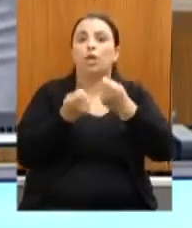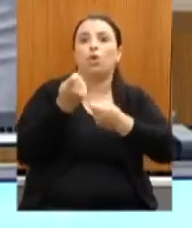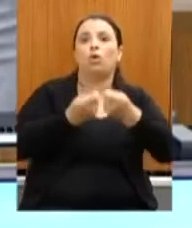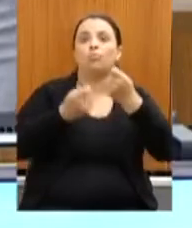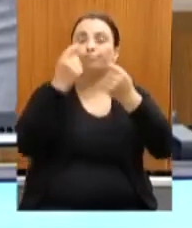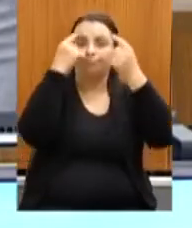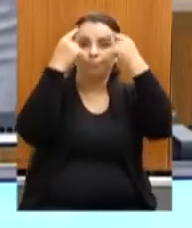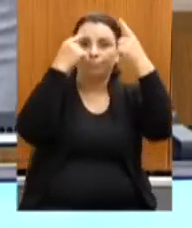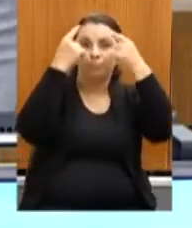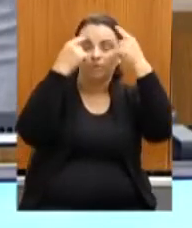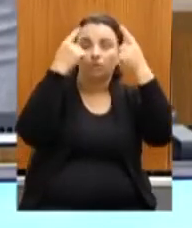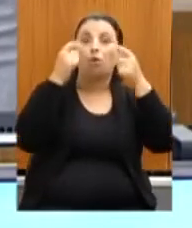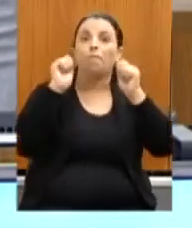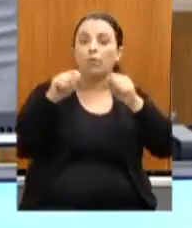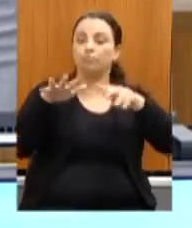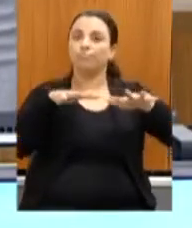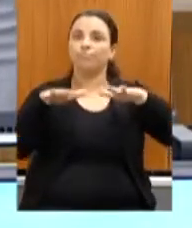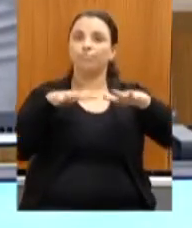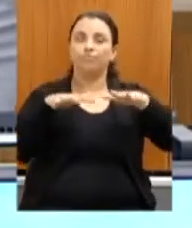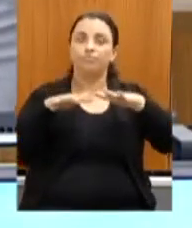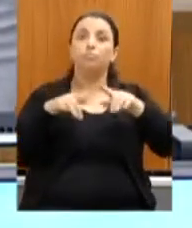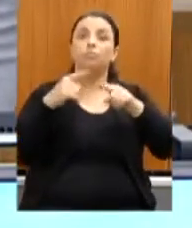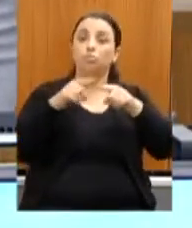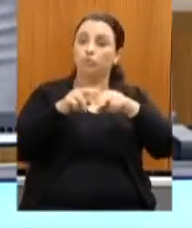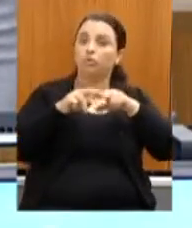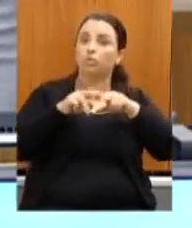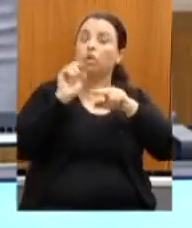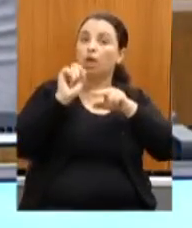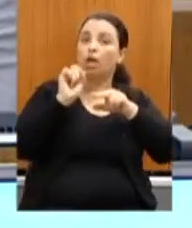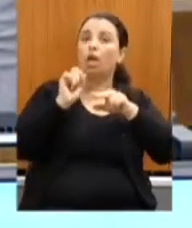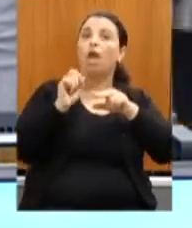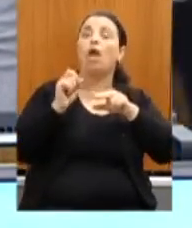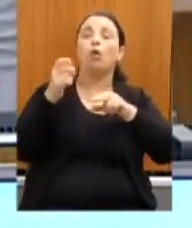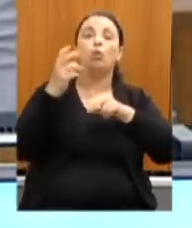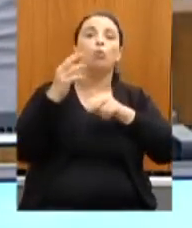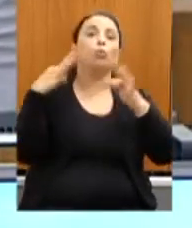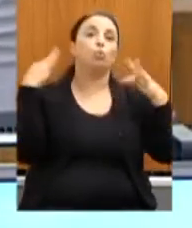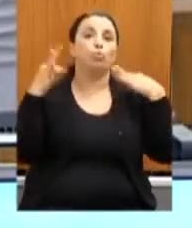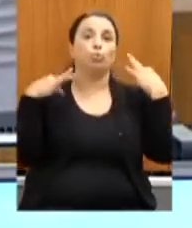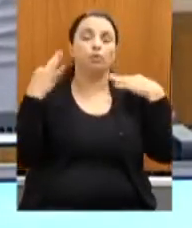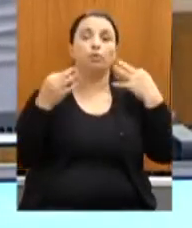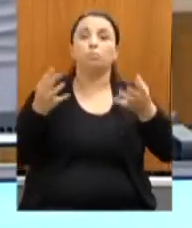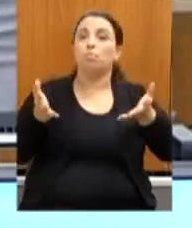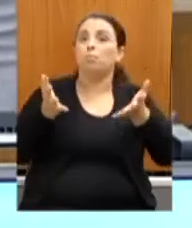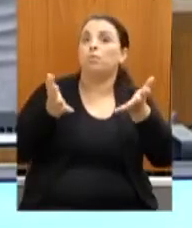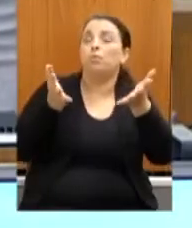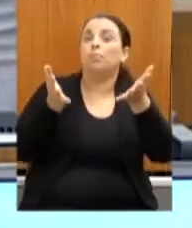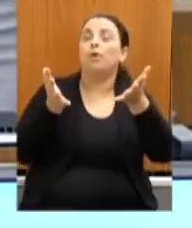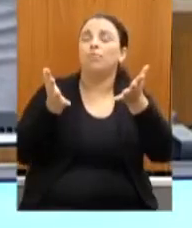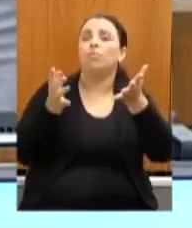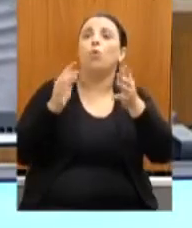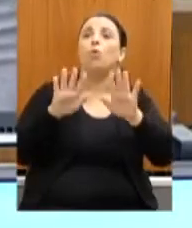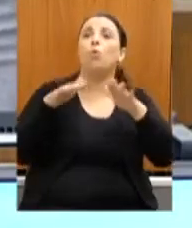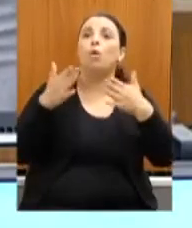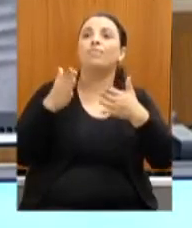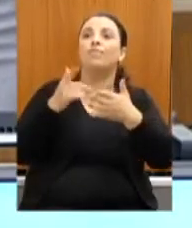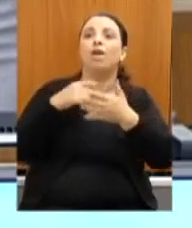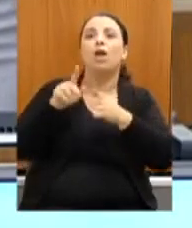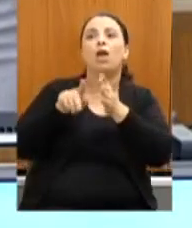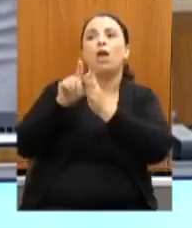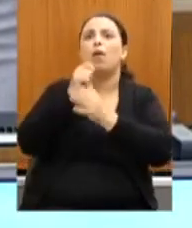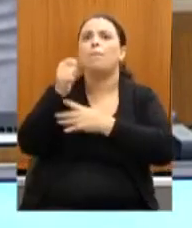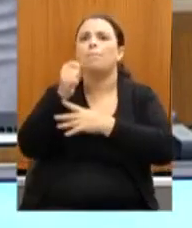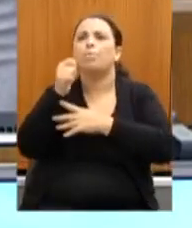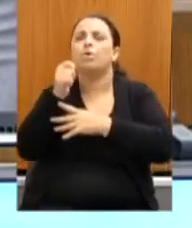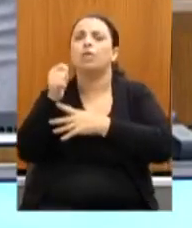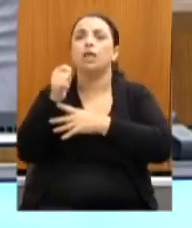Por quê? Porque ele promove o turismo quando faz tomadas em paisagens, em cidades históricas, em modos de